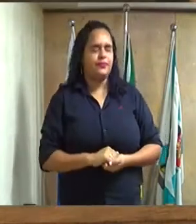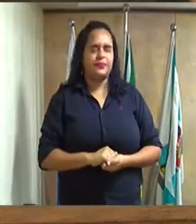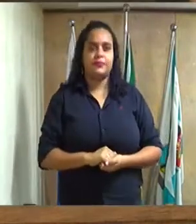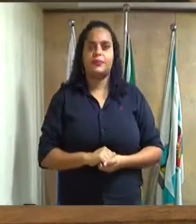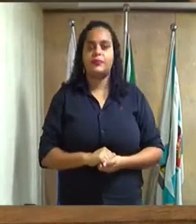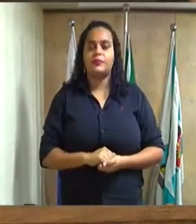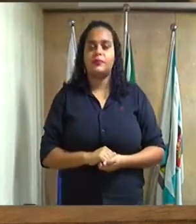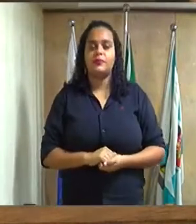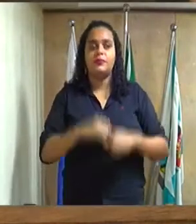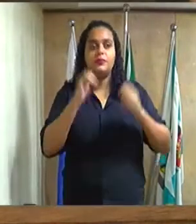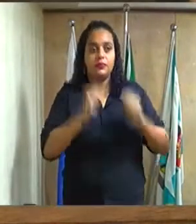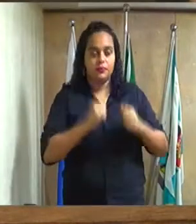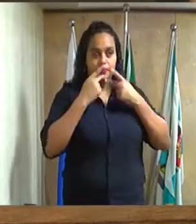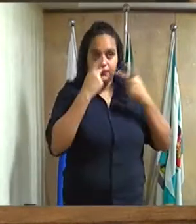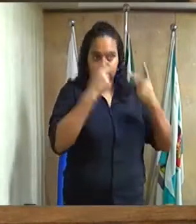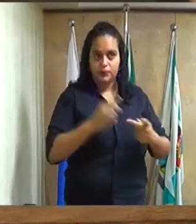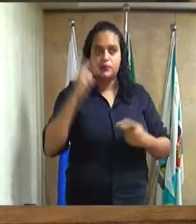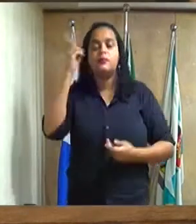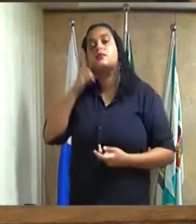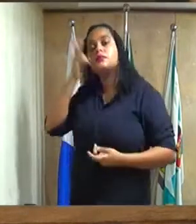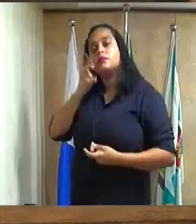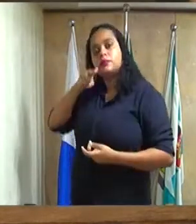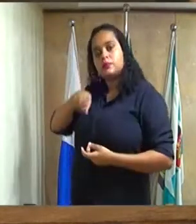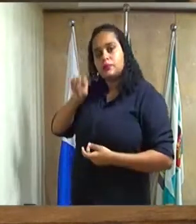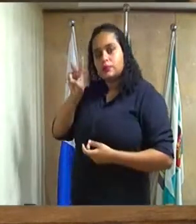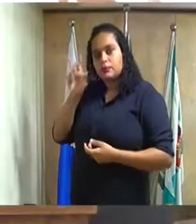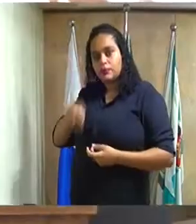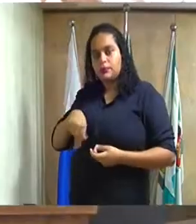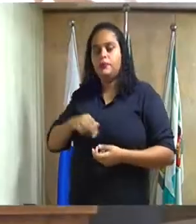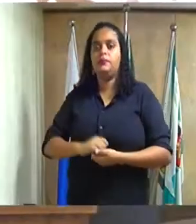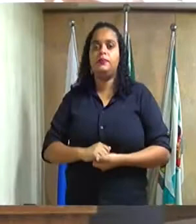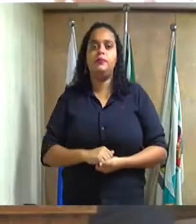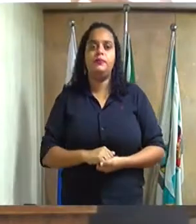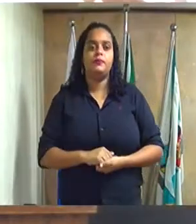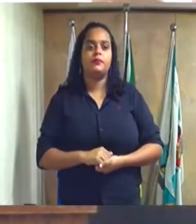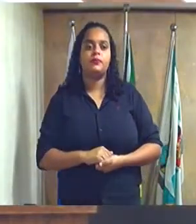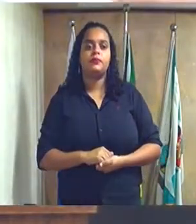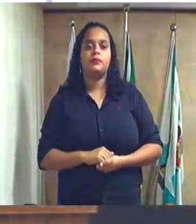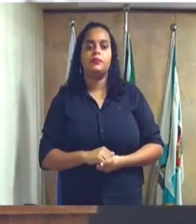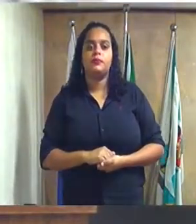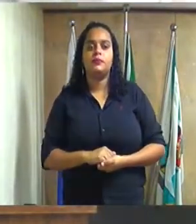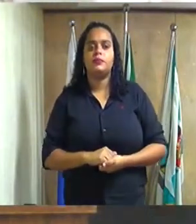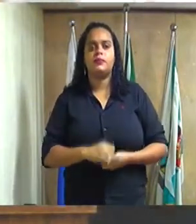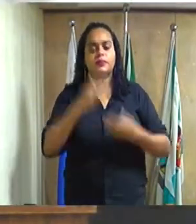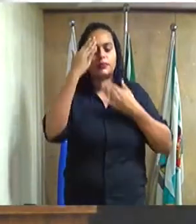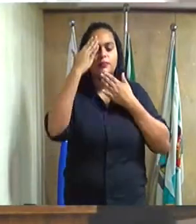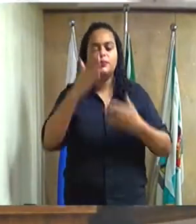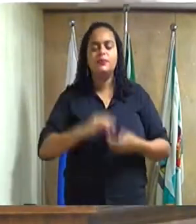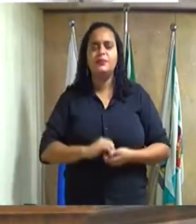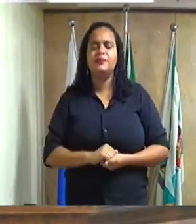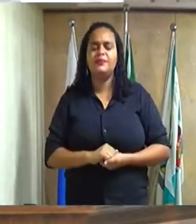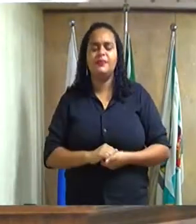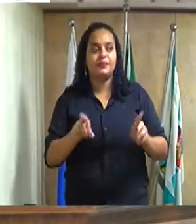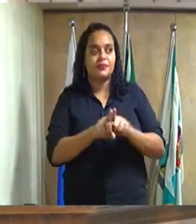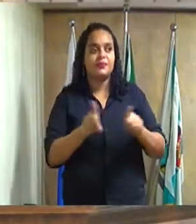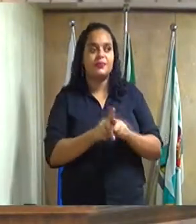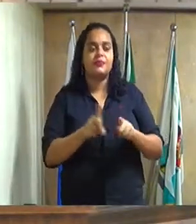Vossa Excelência me concede uma parte? Por favor, Ivan. Eu queria agradecê-lo e